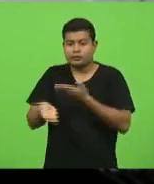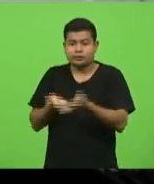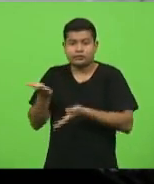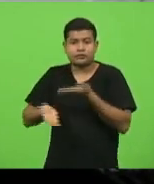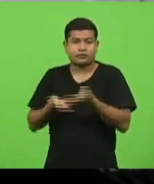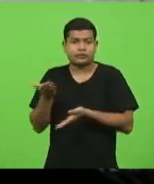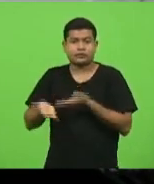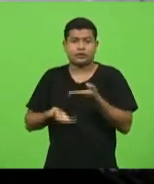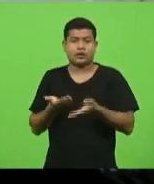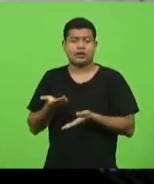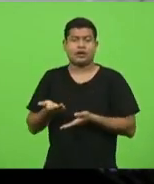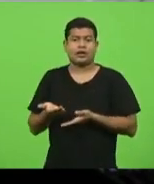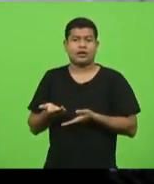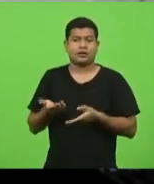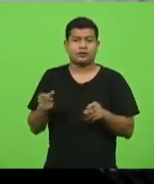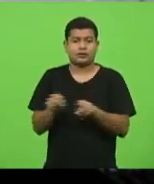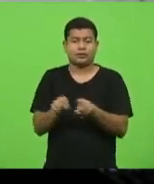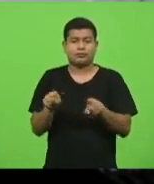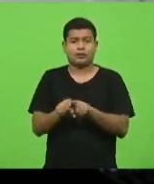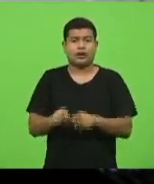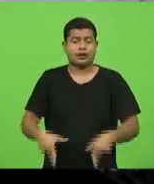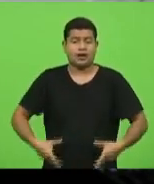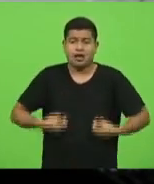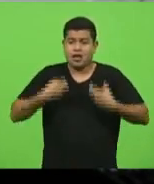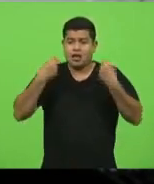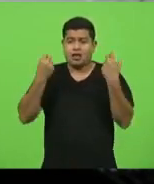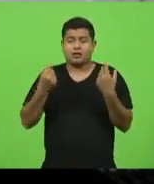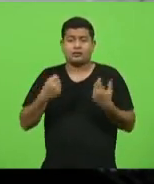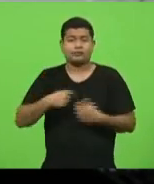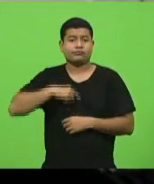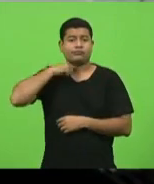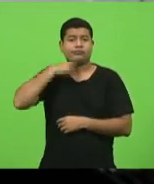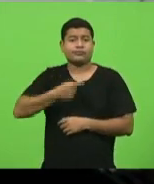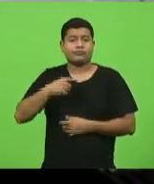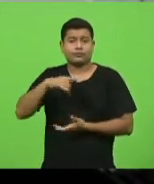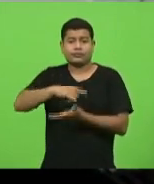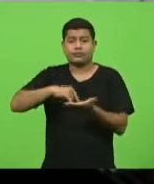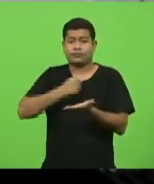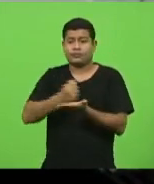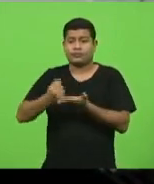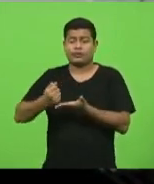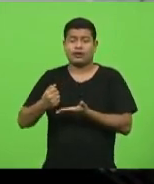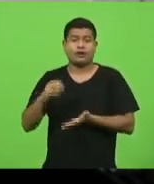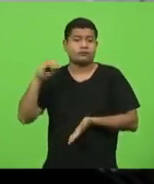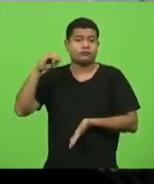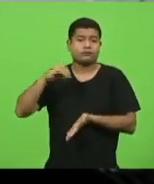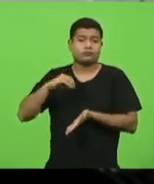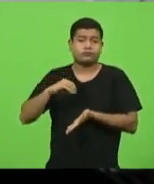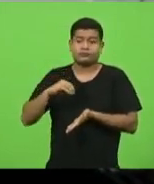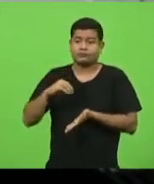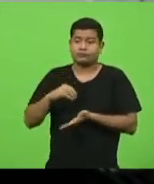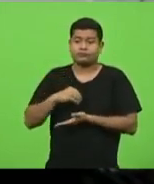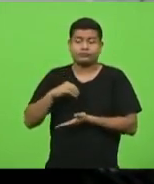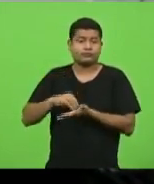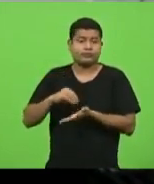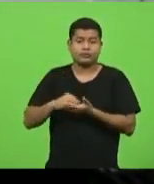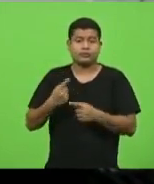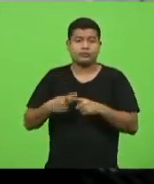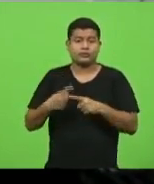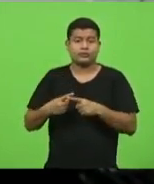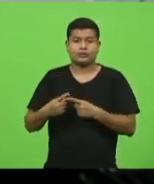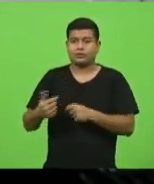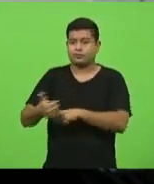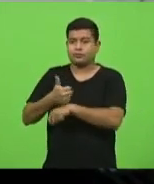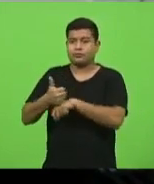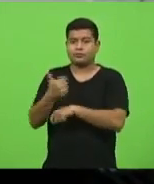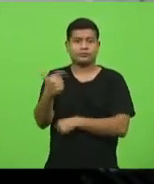oncológicas, que era a questão do câncer. Então, eles não conseguem contratar porque não tem profissionais. Mas o que me chamou a atenção é